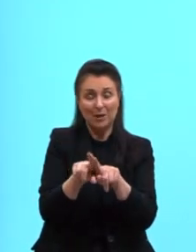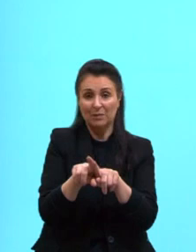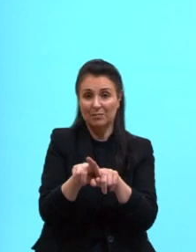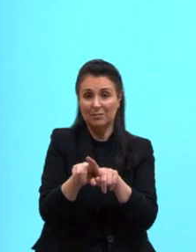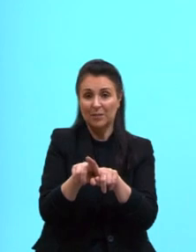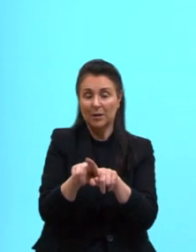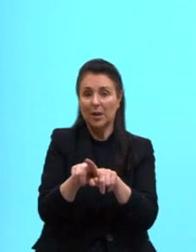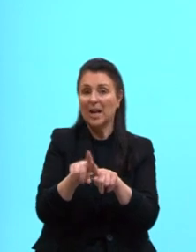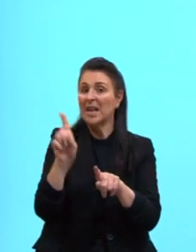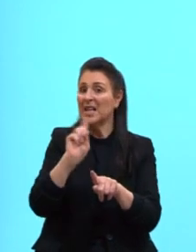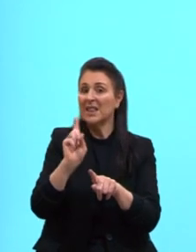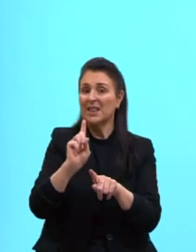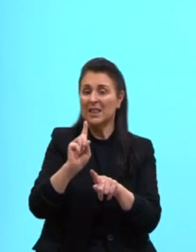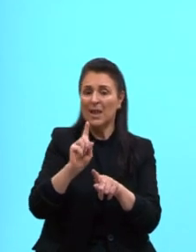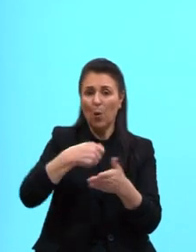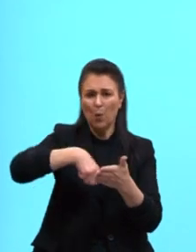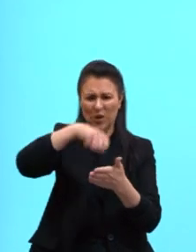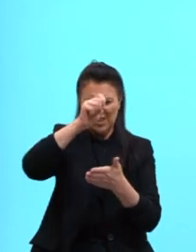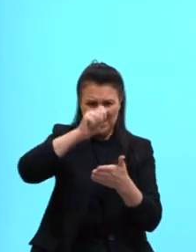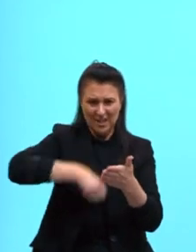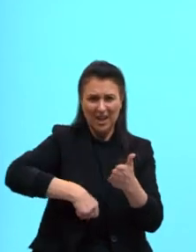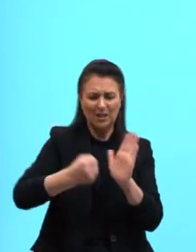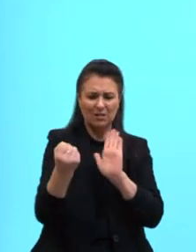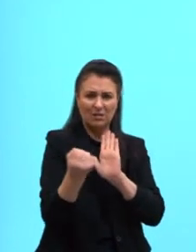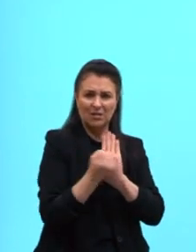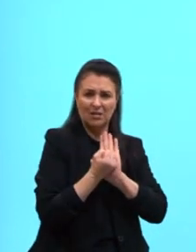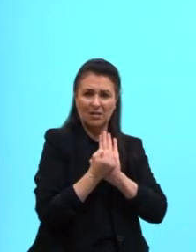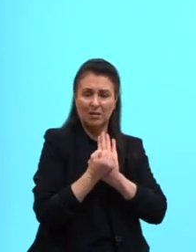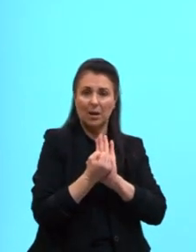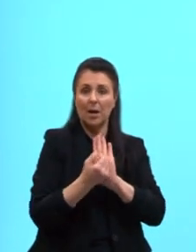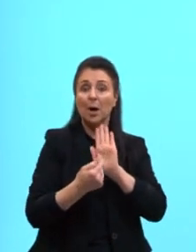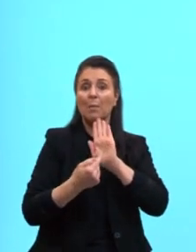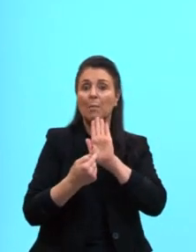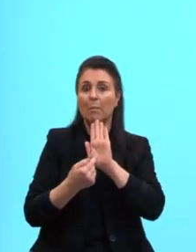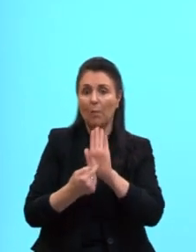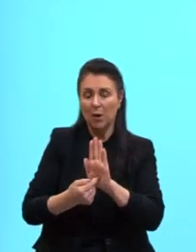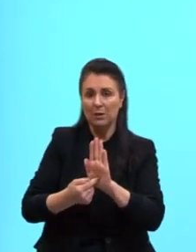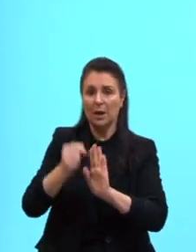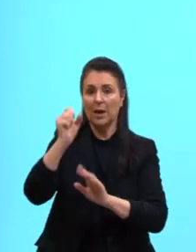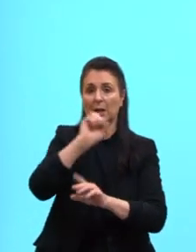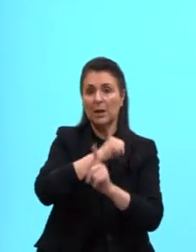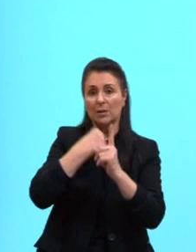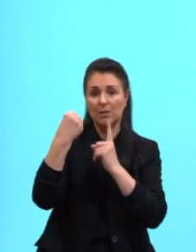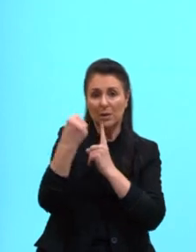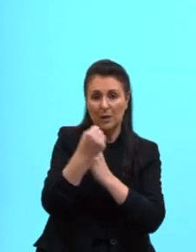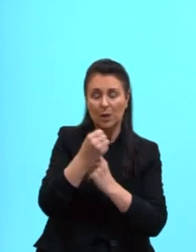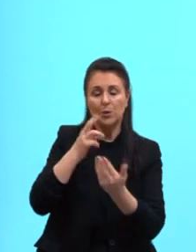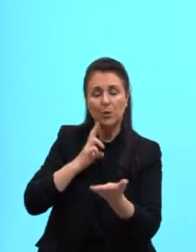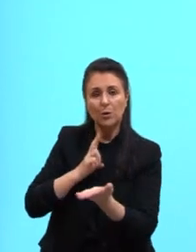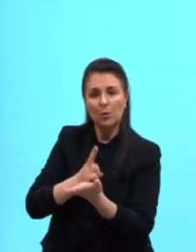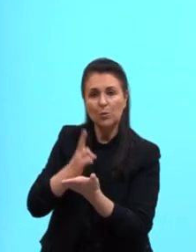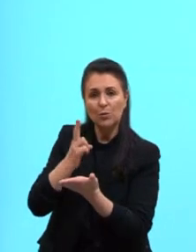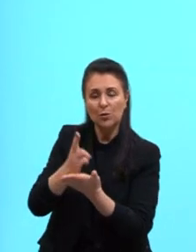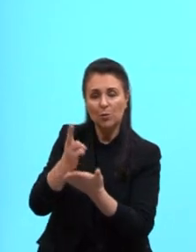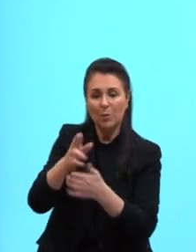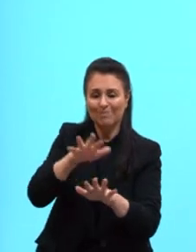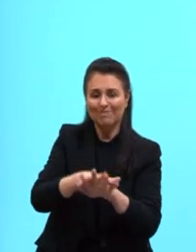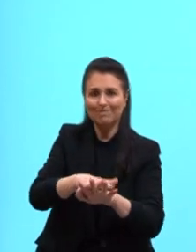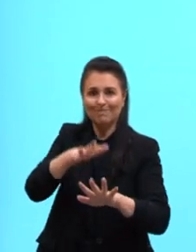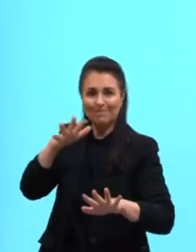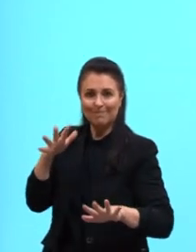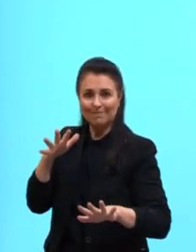não registrada, reflete também na manutenção de uma sociedade historicamente excludente.